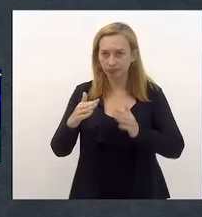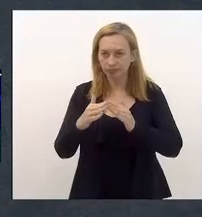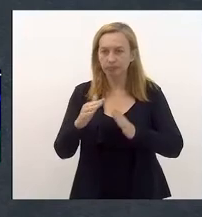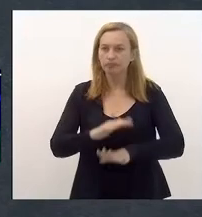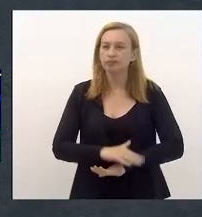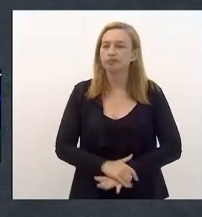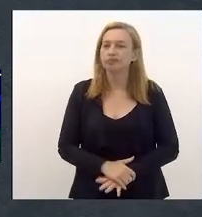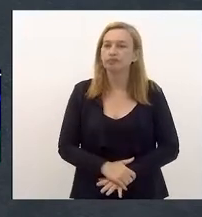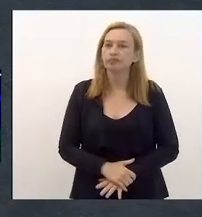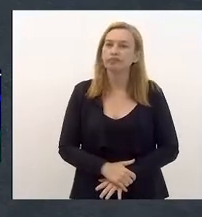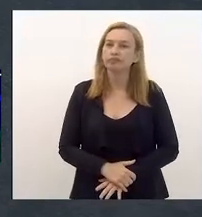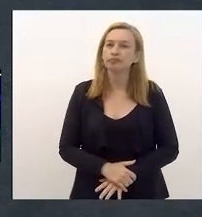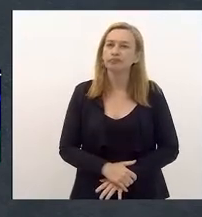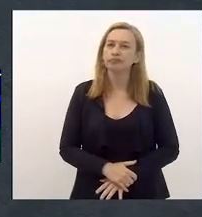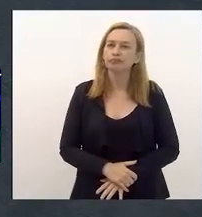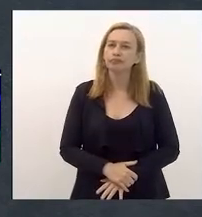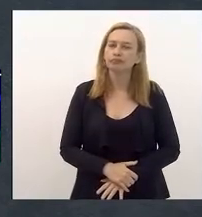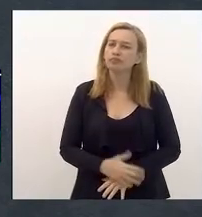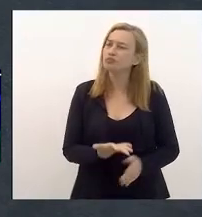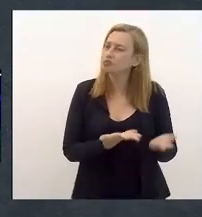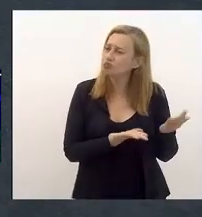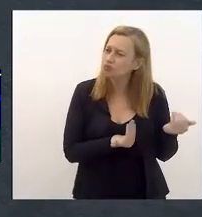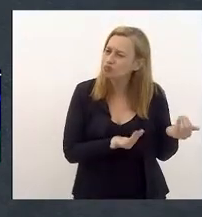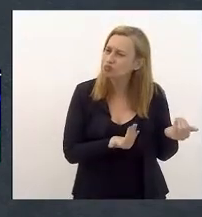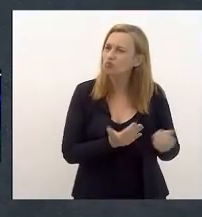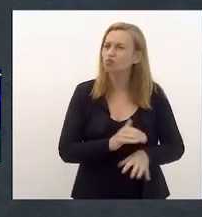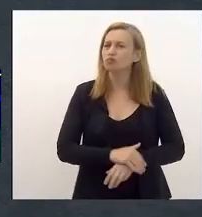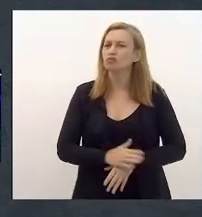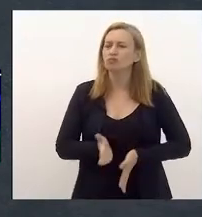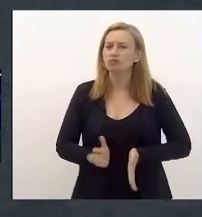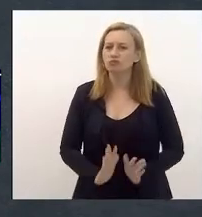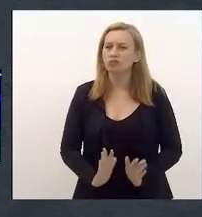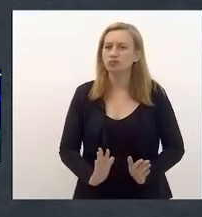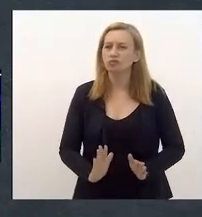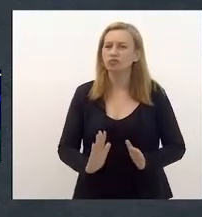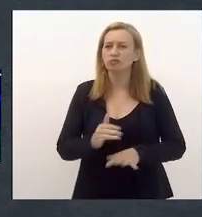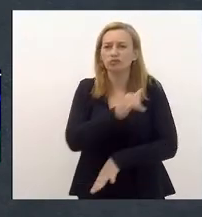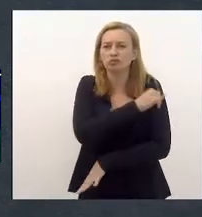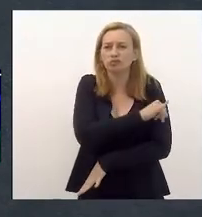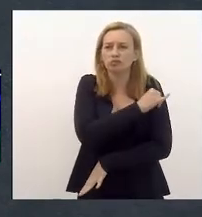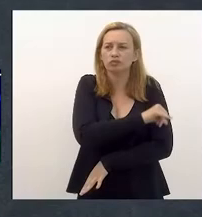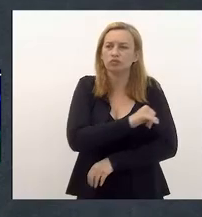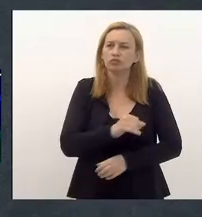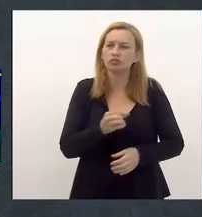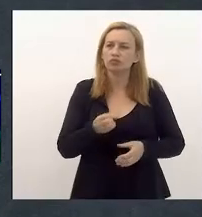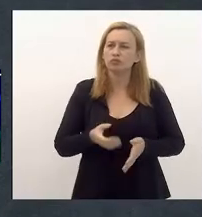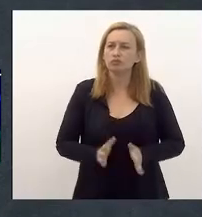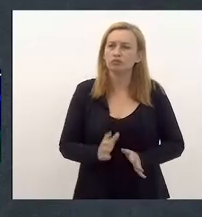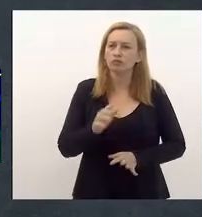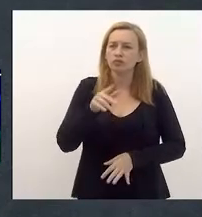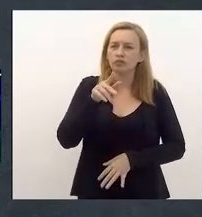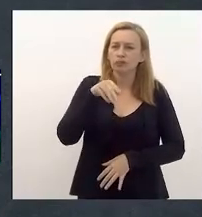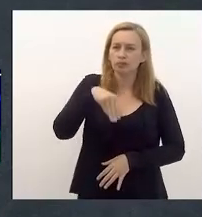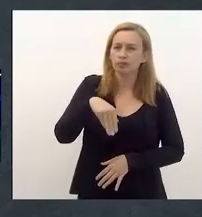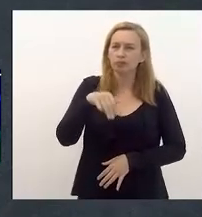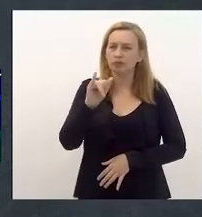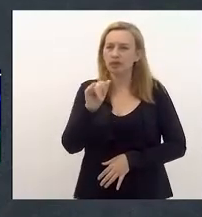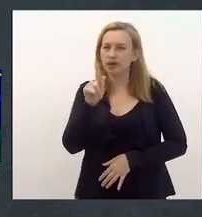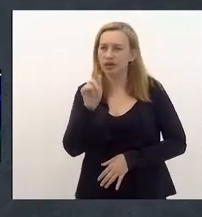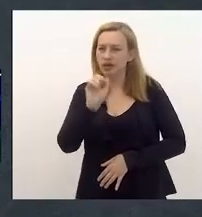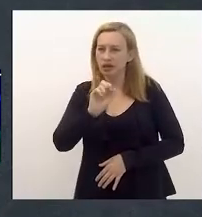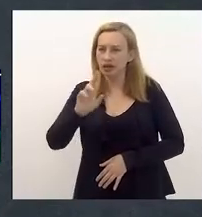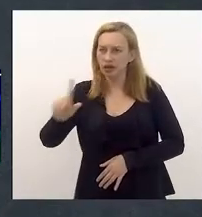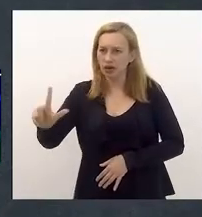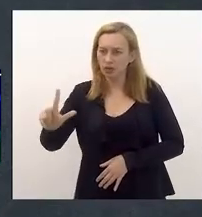é de um jovem nascido no Rio de Janeiro que se criou em Miguel Pereira e